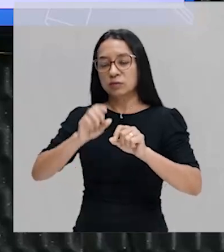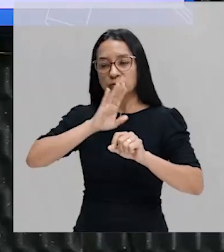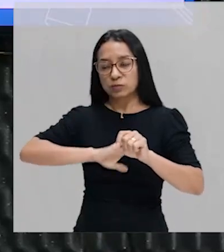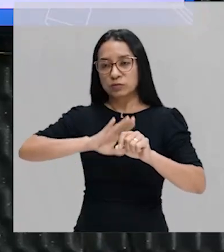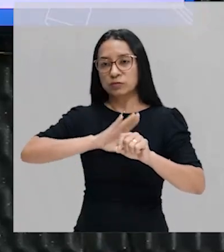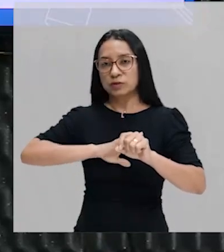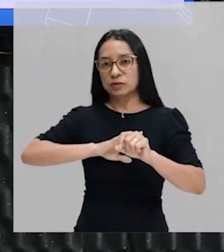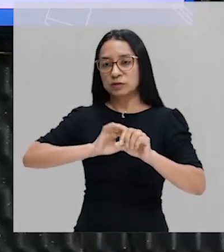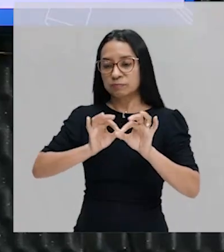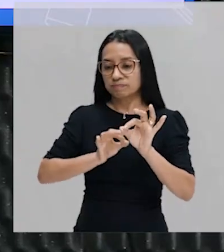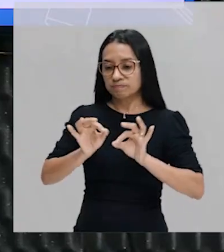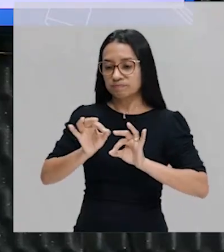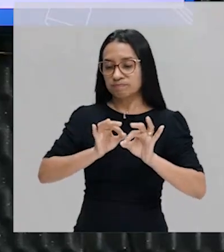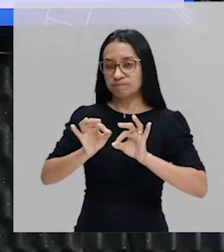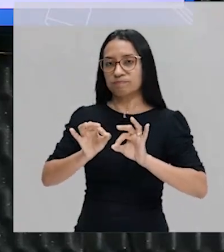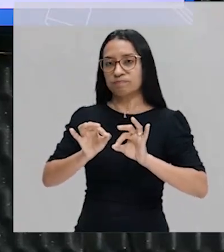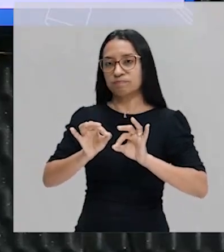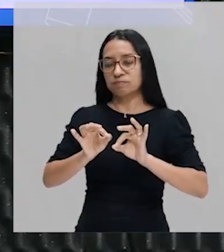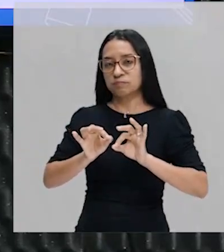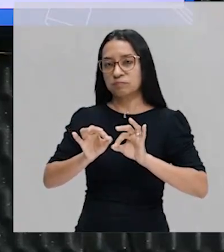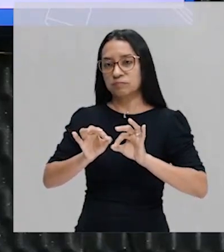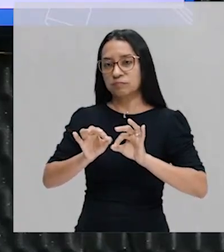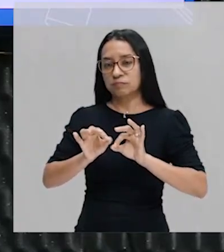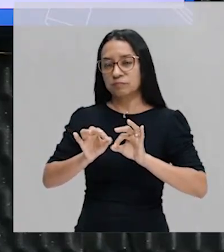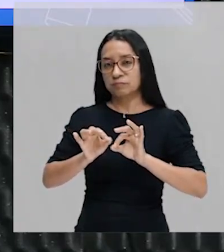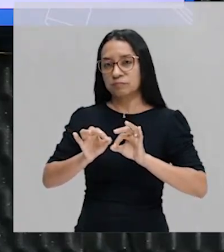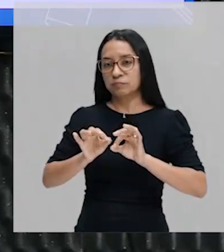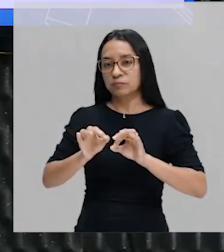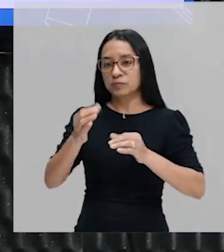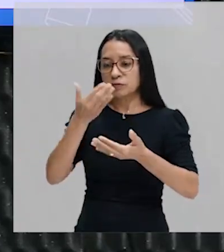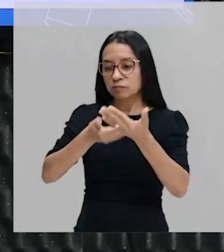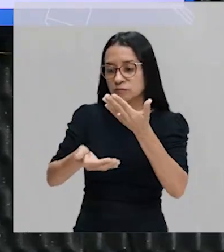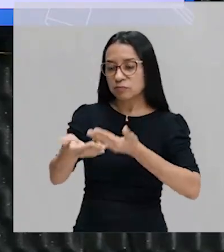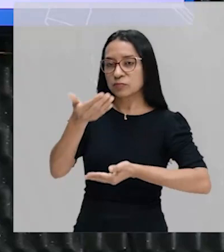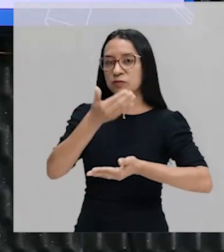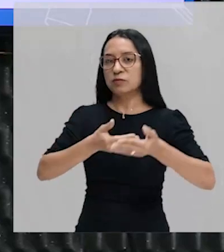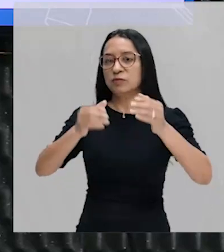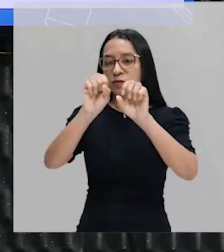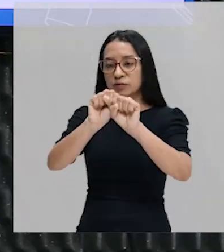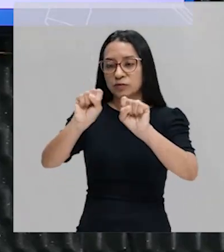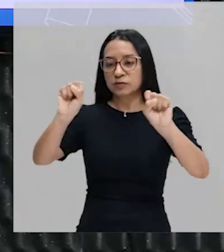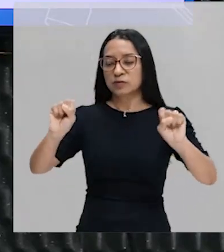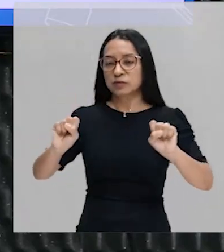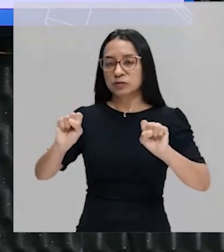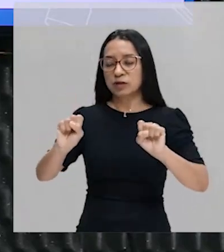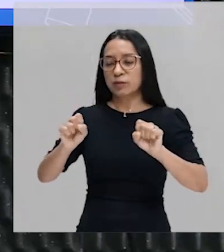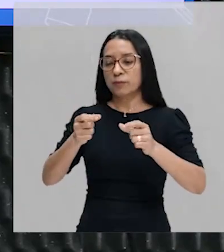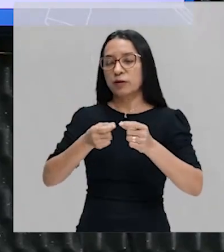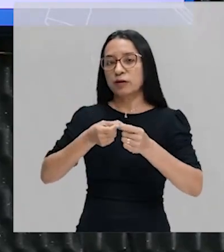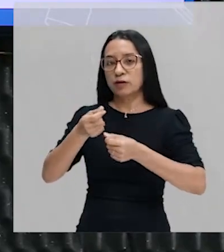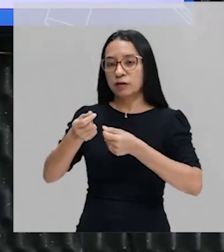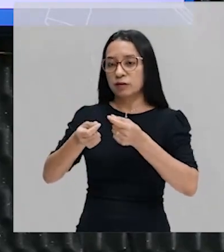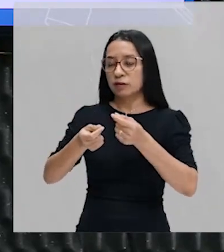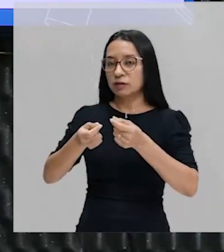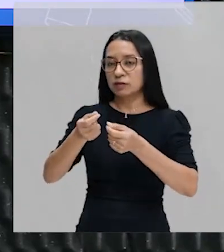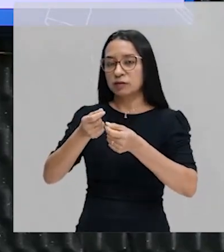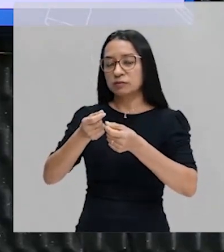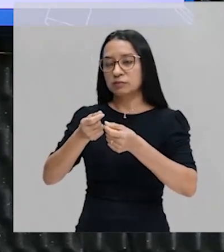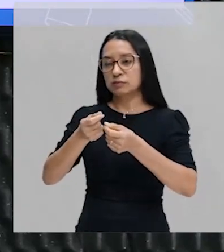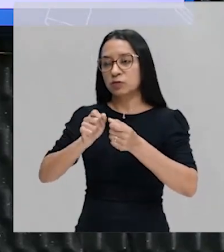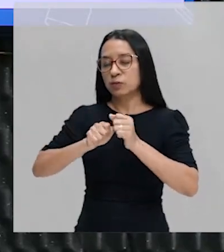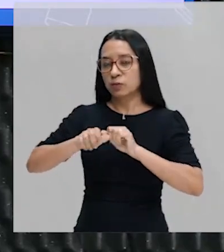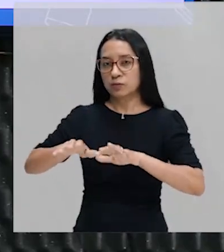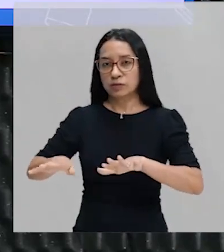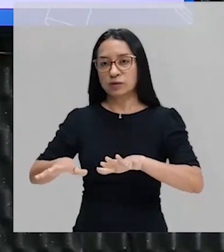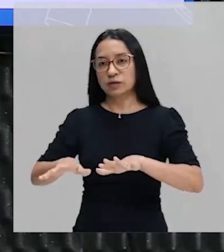irão estabelecer, através de um sistema colonial, ou seja, a colônia fornecendo matéria-prima